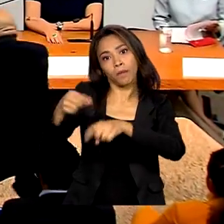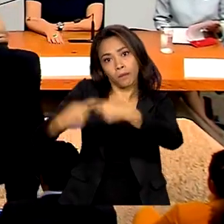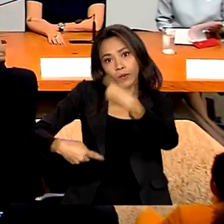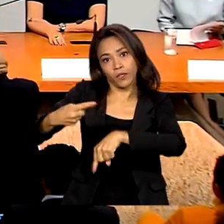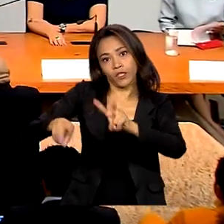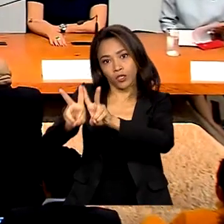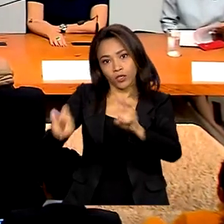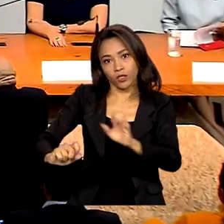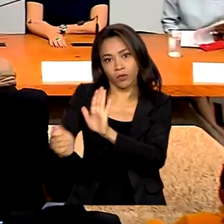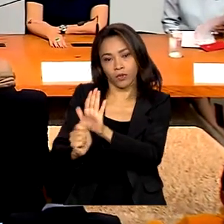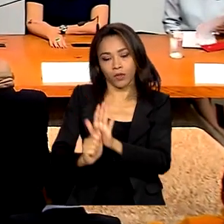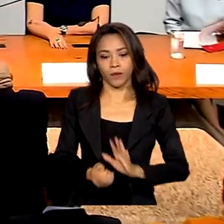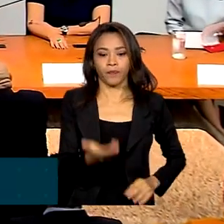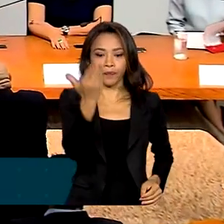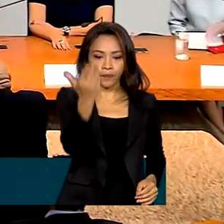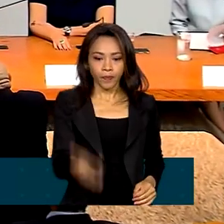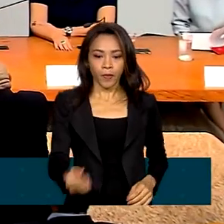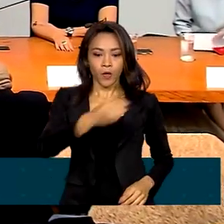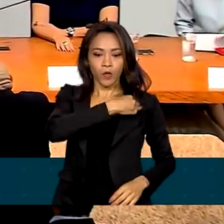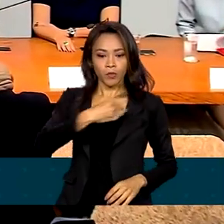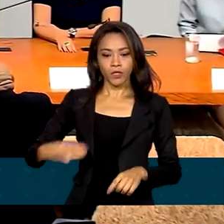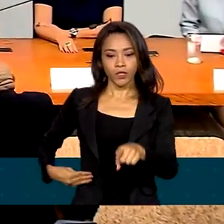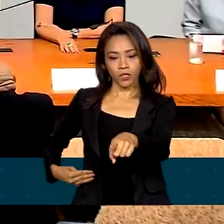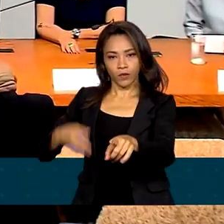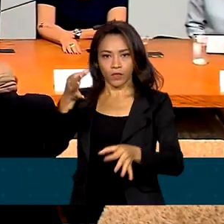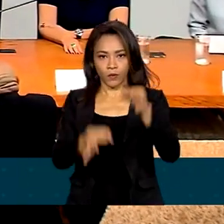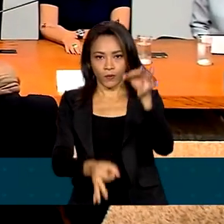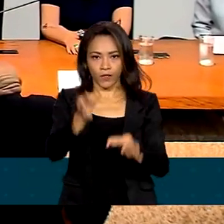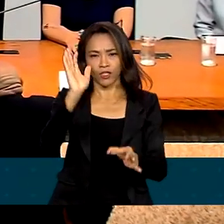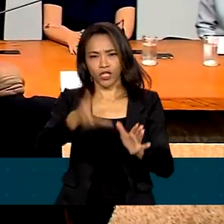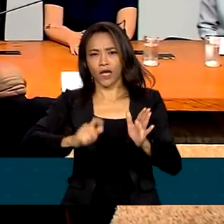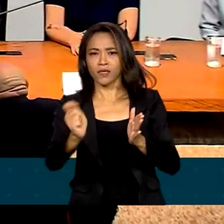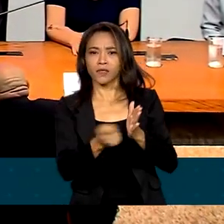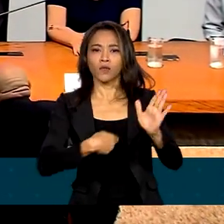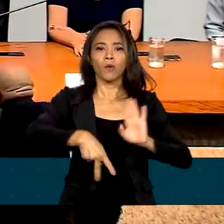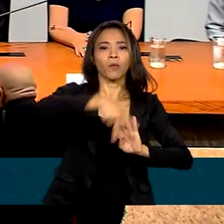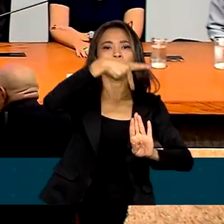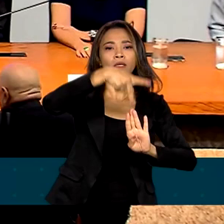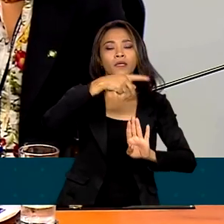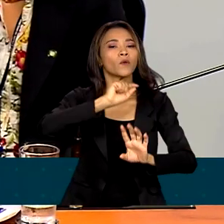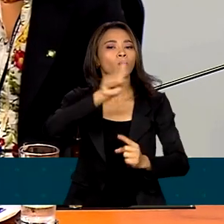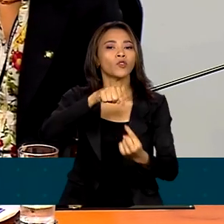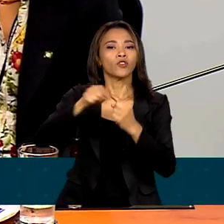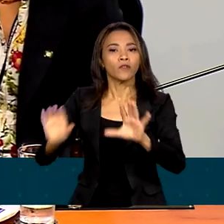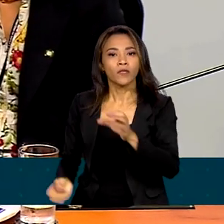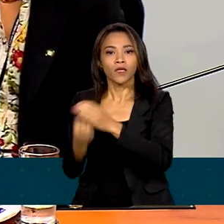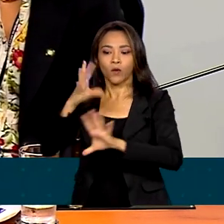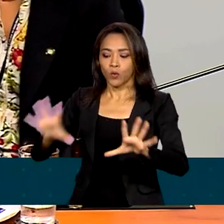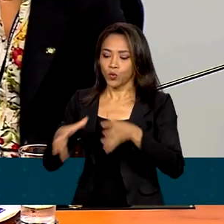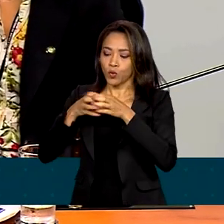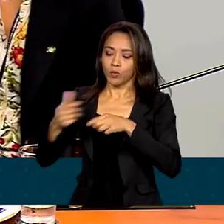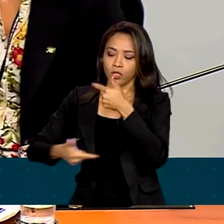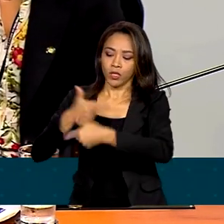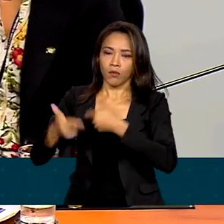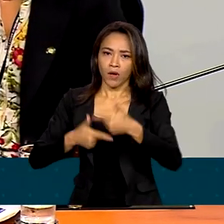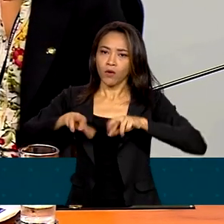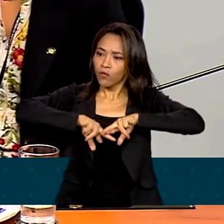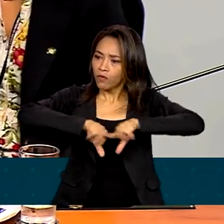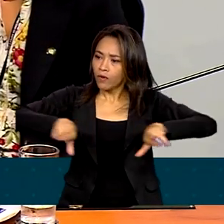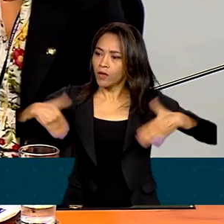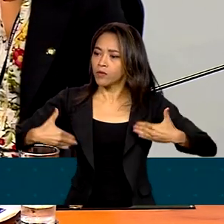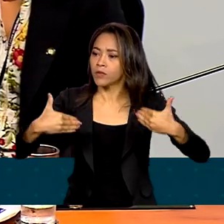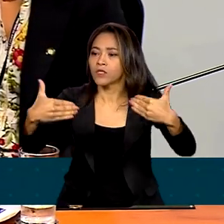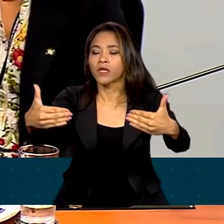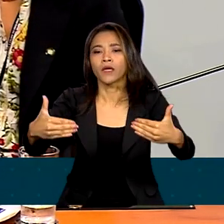da Justiça e Segurança Pública assinou portaria que cria um grupo de trabalho entre ministérios para procurar ações